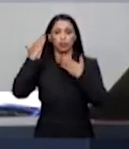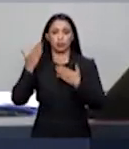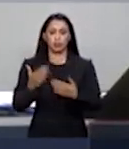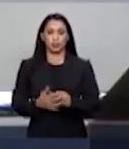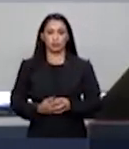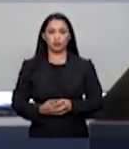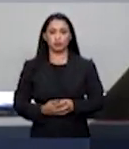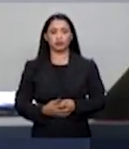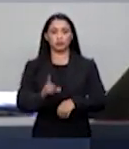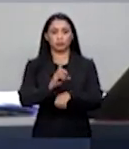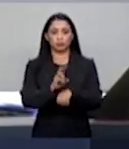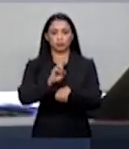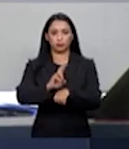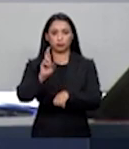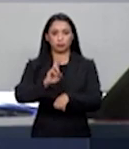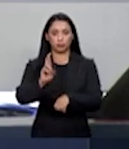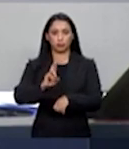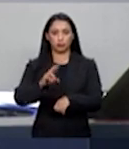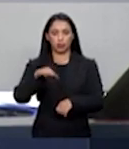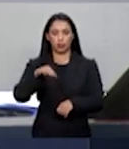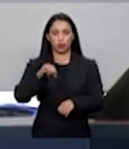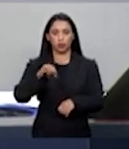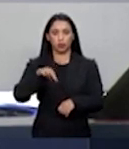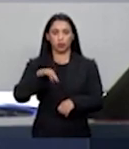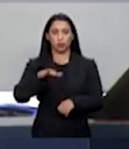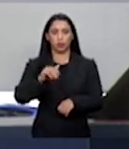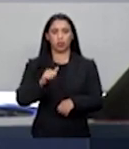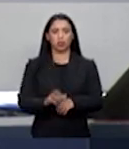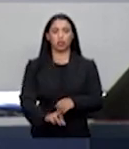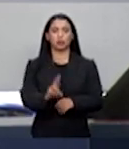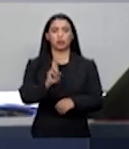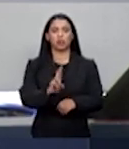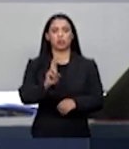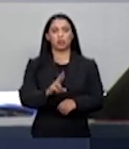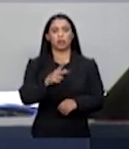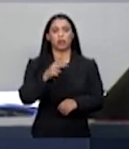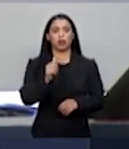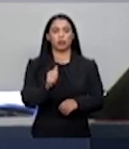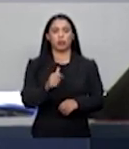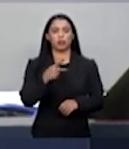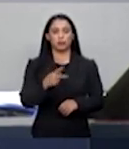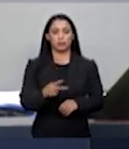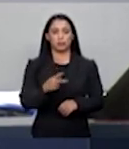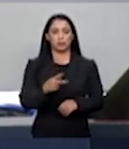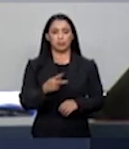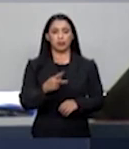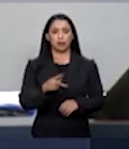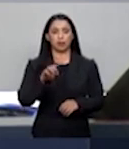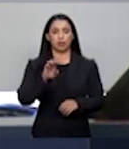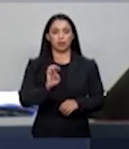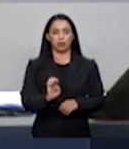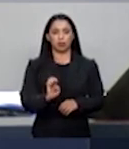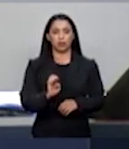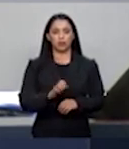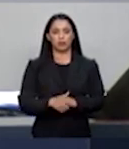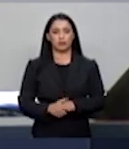Magalhães Caçá, professora doutora que falou em nome da Associação Nacional Pós, graduação e pesquisa... ADI